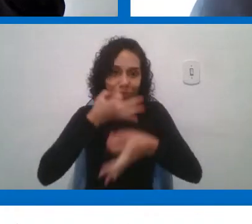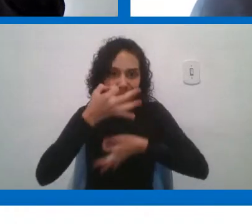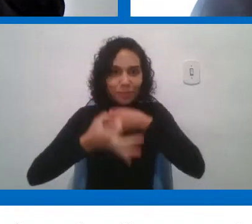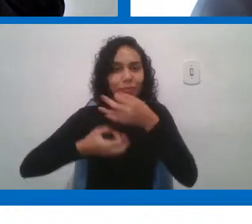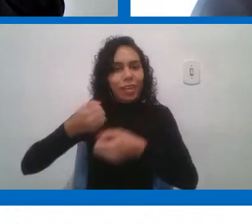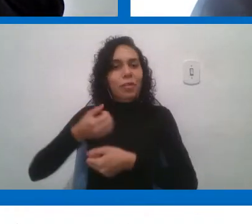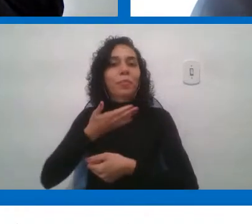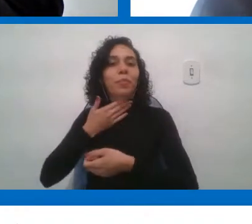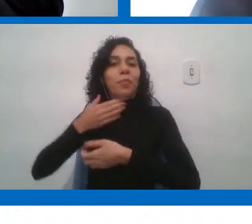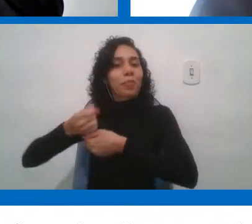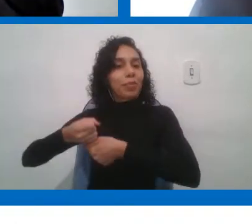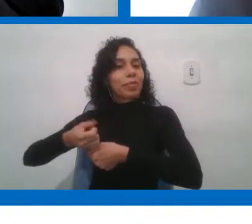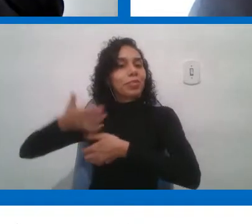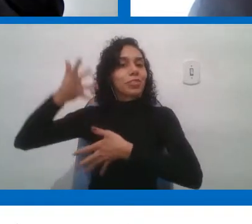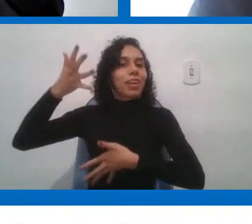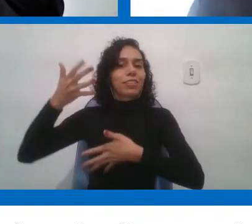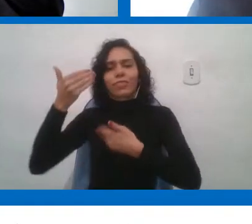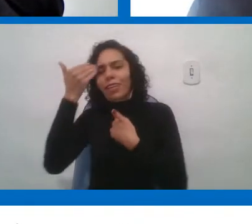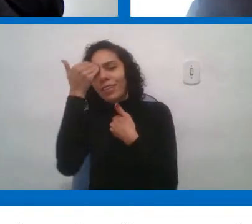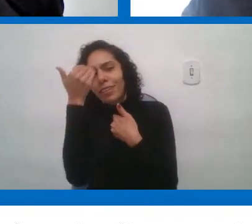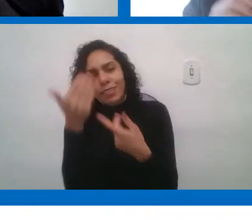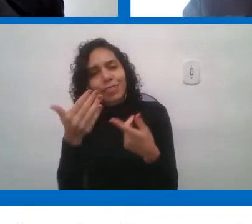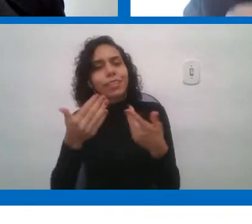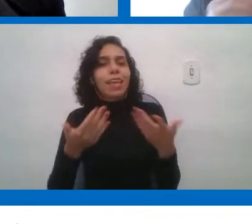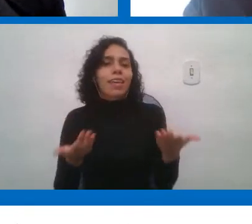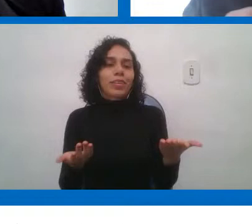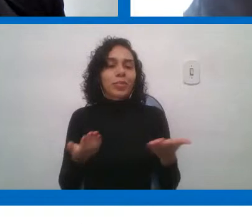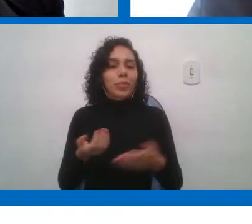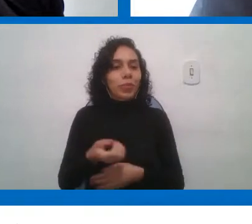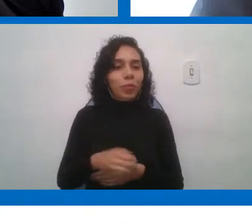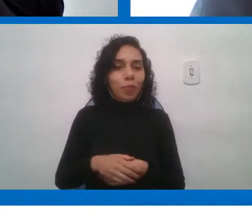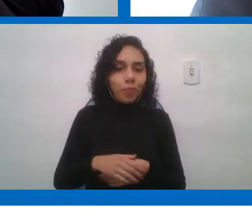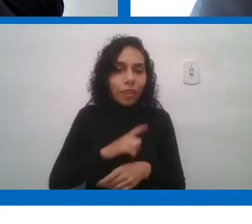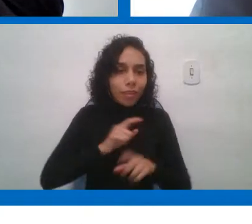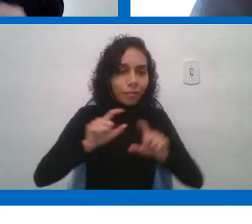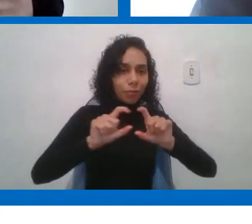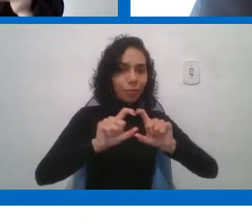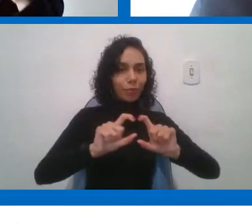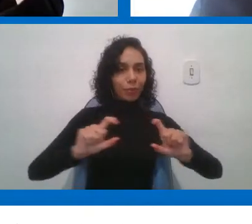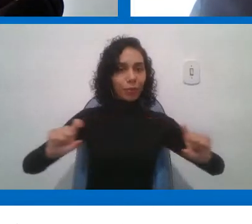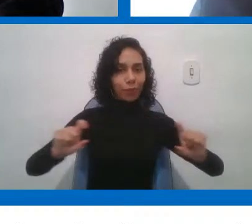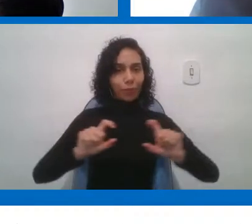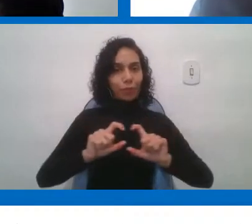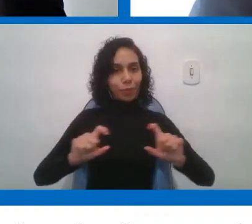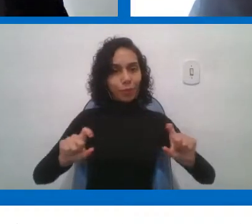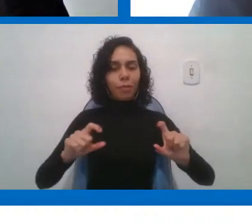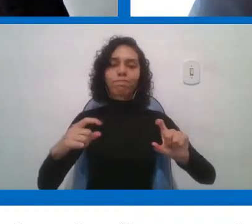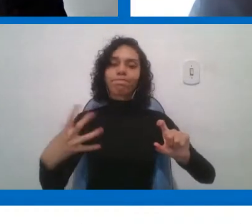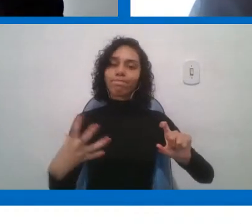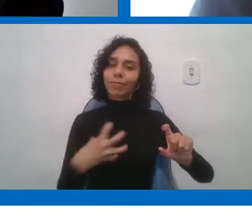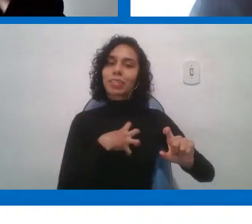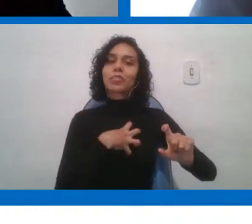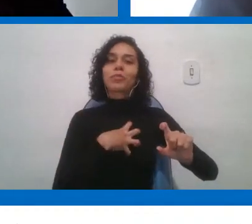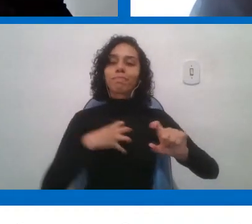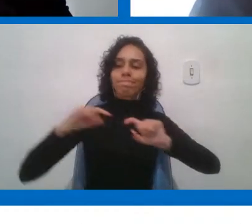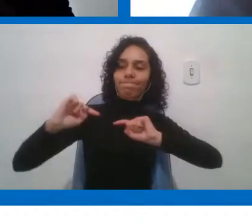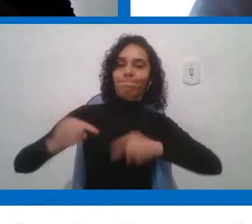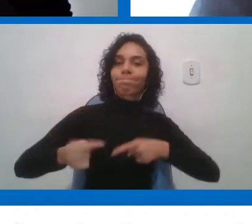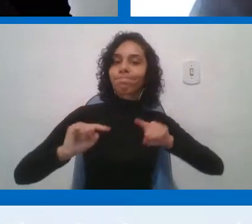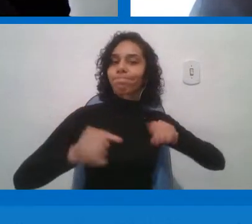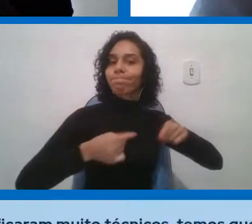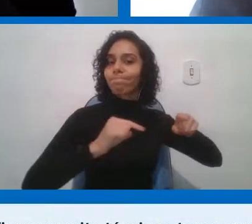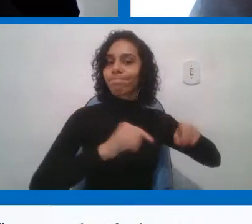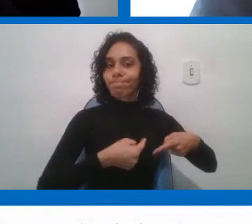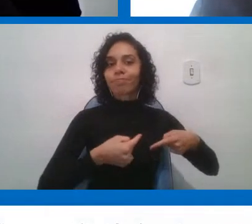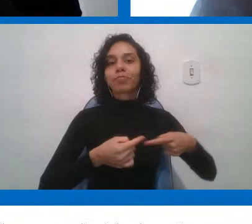agradecendo alguns já colocando ali como se sentiram provocados a gente tem uma pergunta